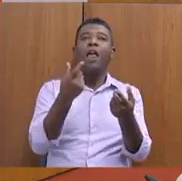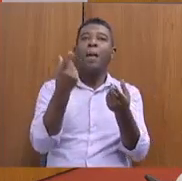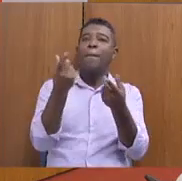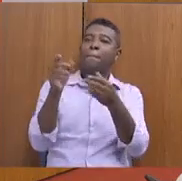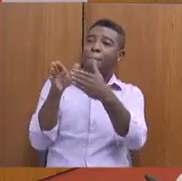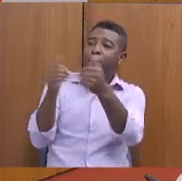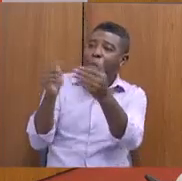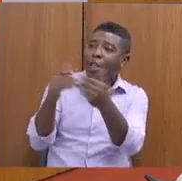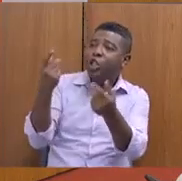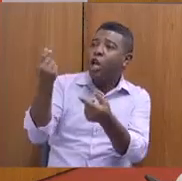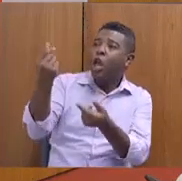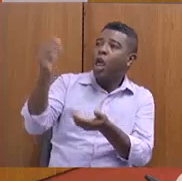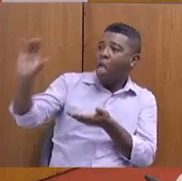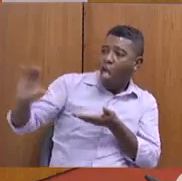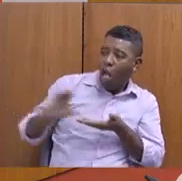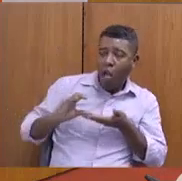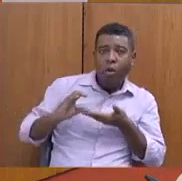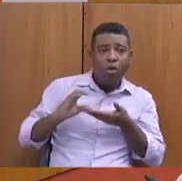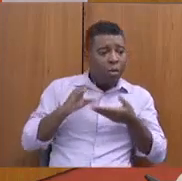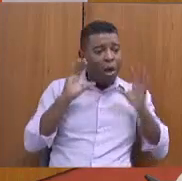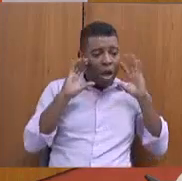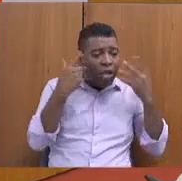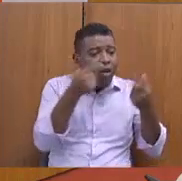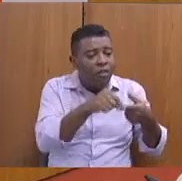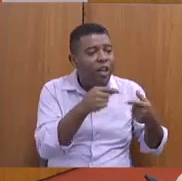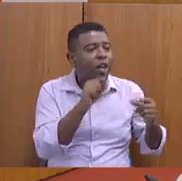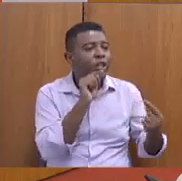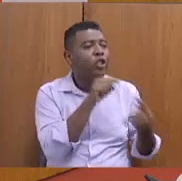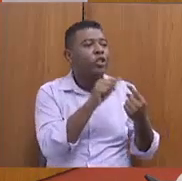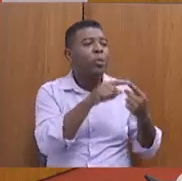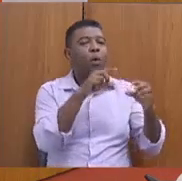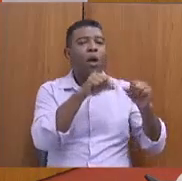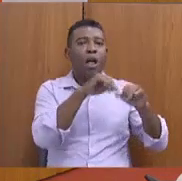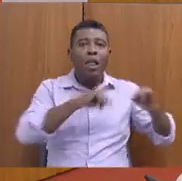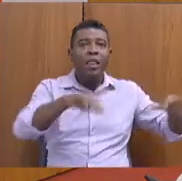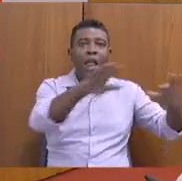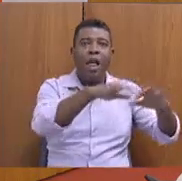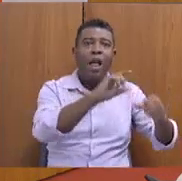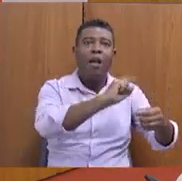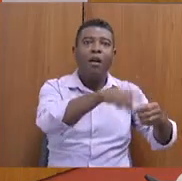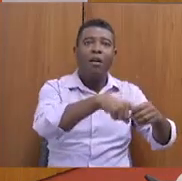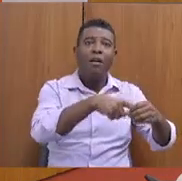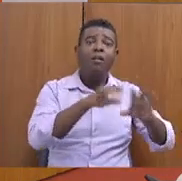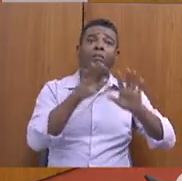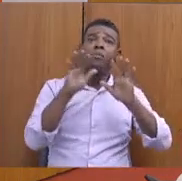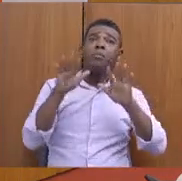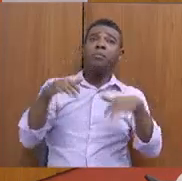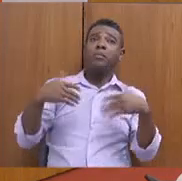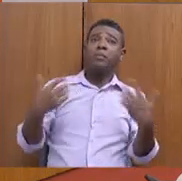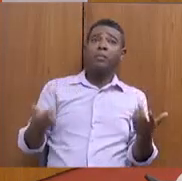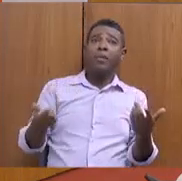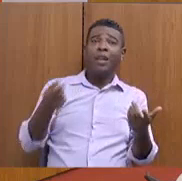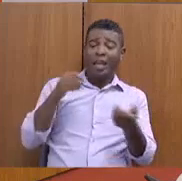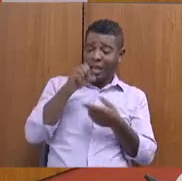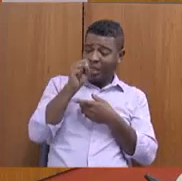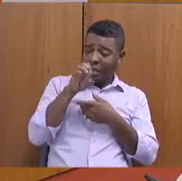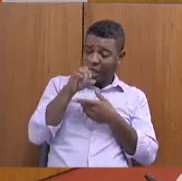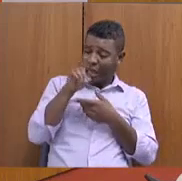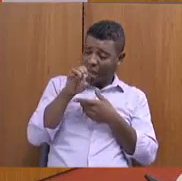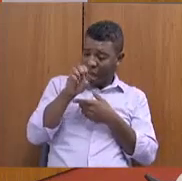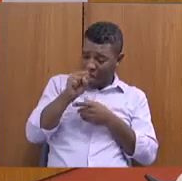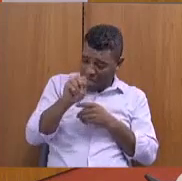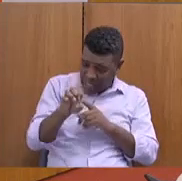para promover a regularização fundiária. E o que nós vimos aqui é que, infelizmente, a CEDESI não tem tido